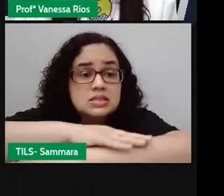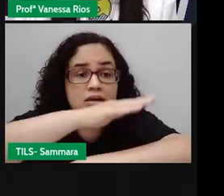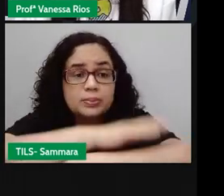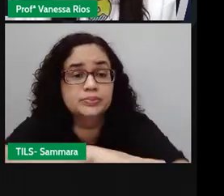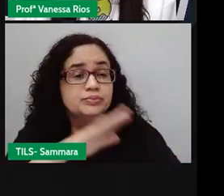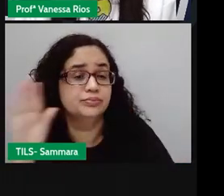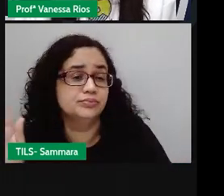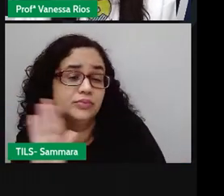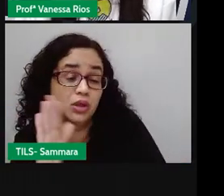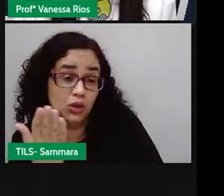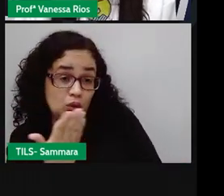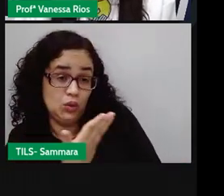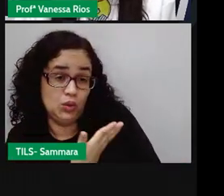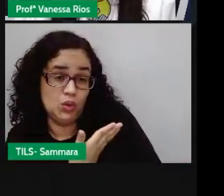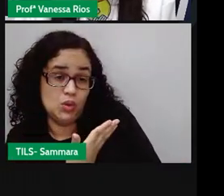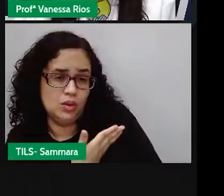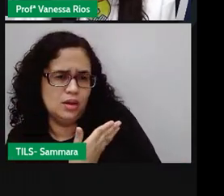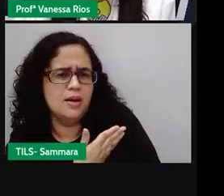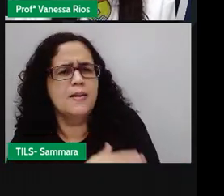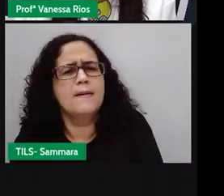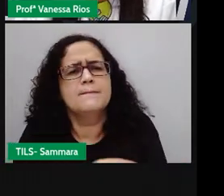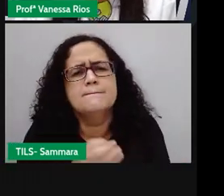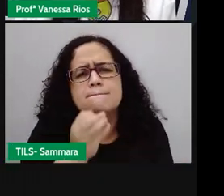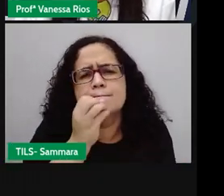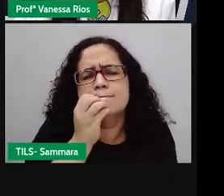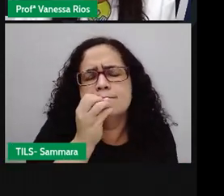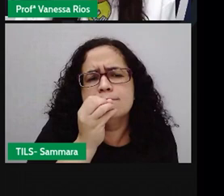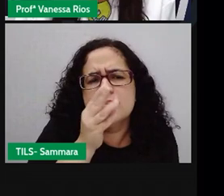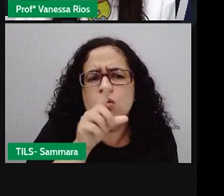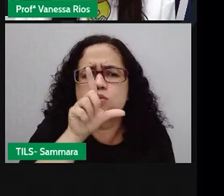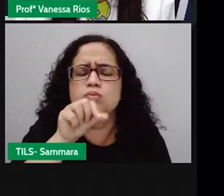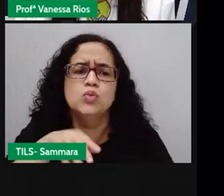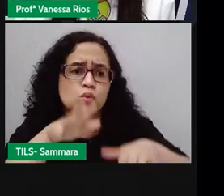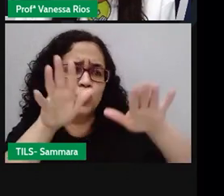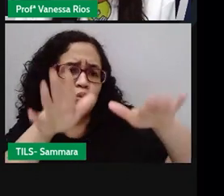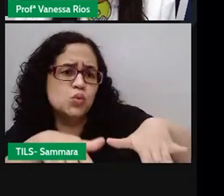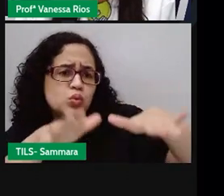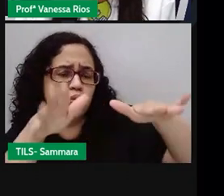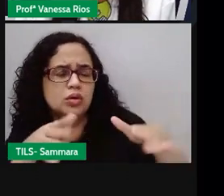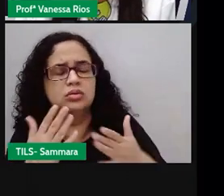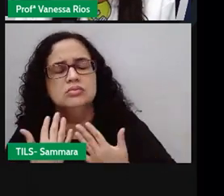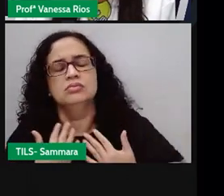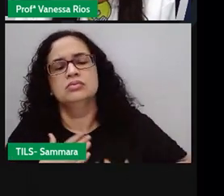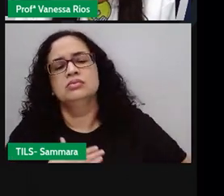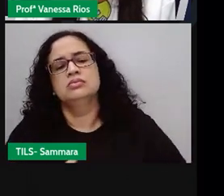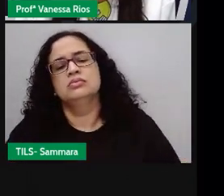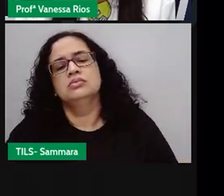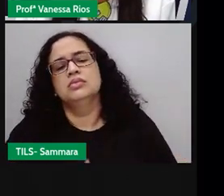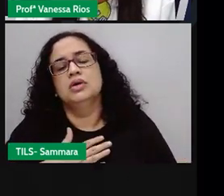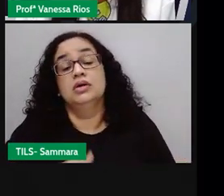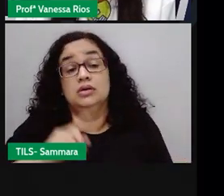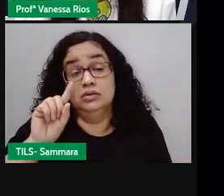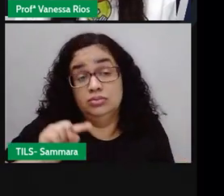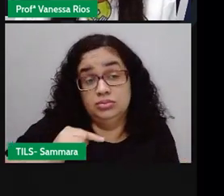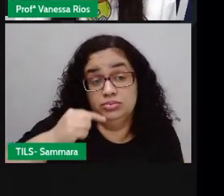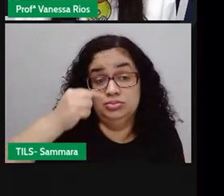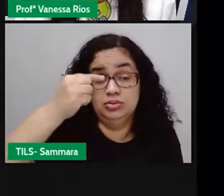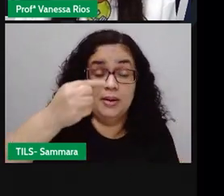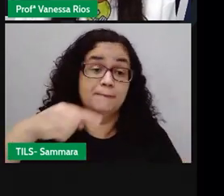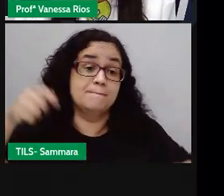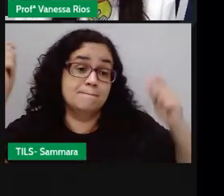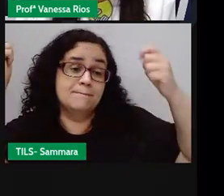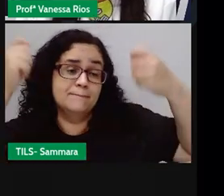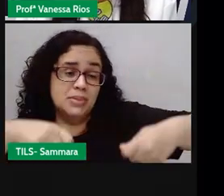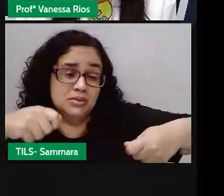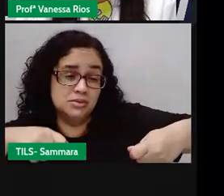despediu do amigo. Bom, meu caro urubu, vou indo para o meu descanso. Afinal, mais tarde, preciso